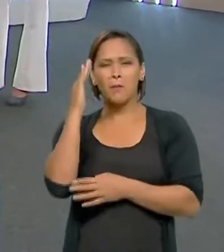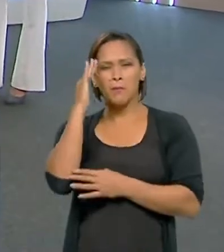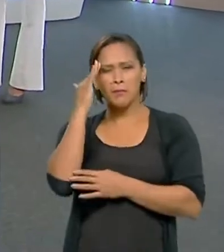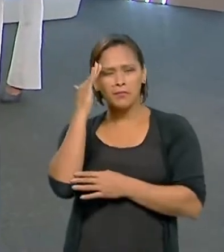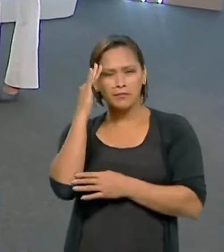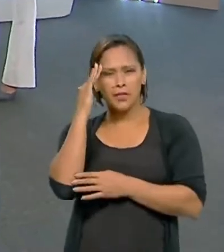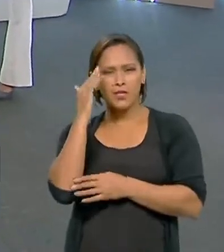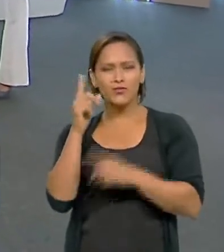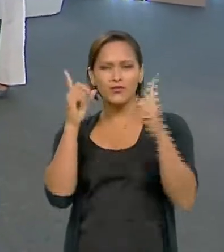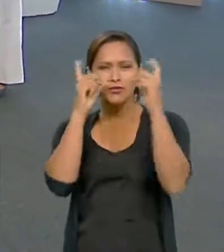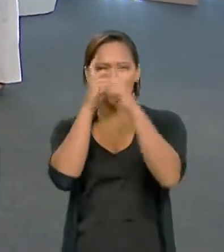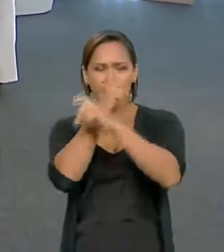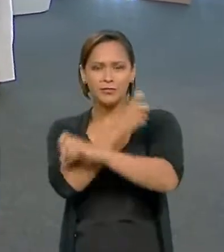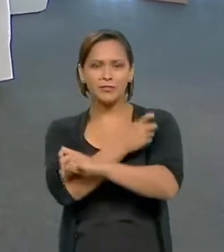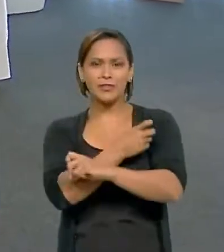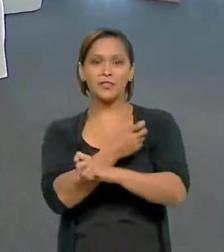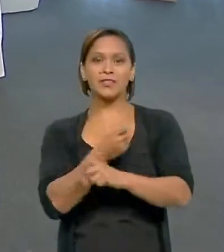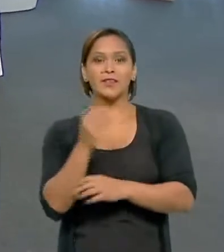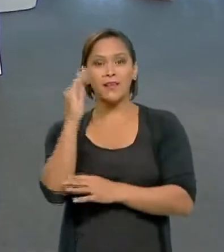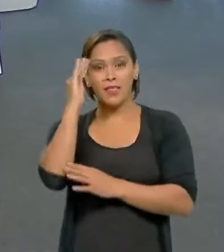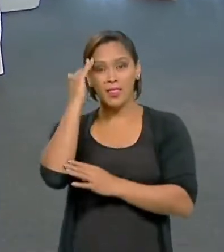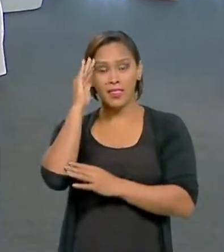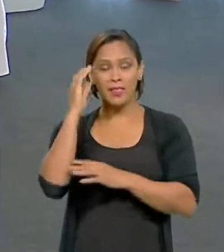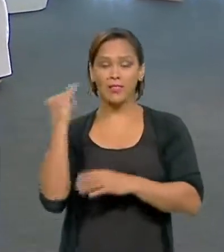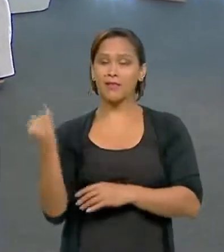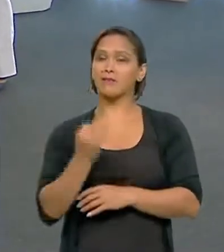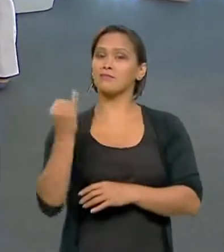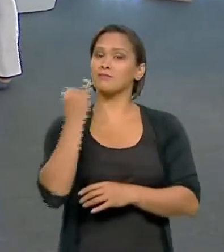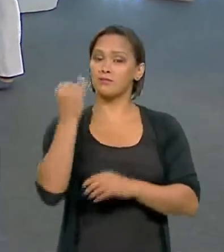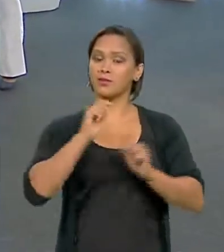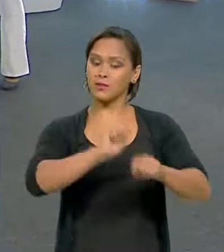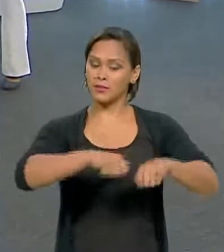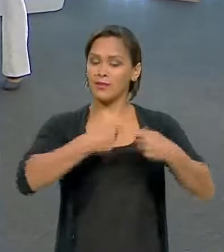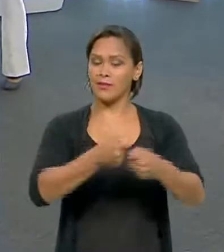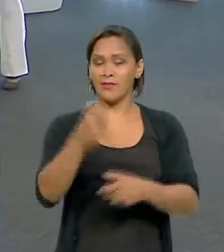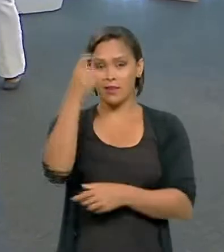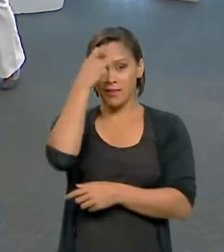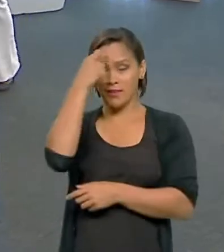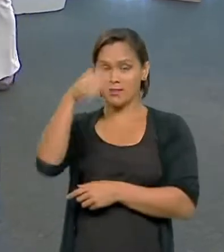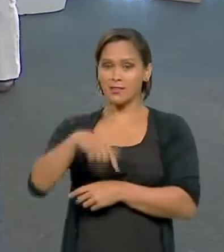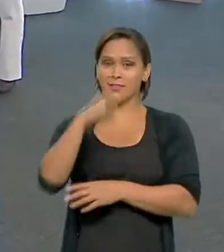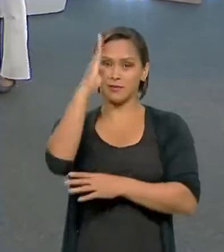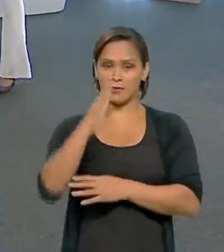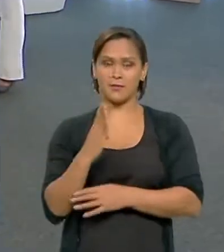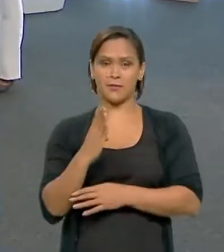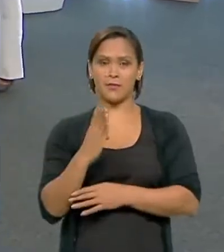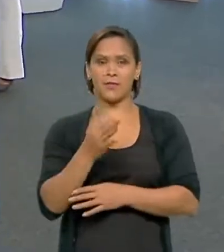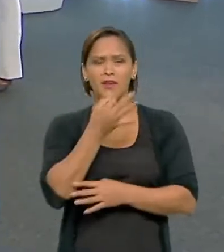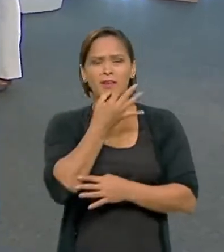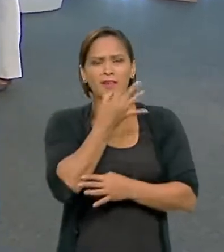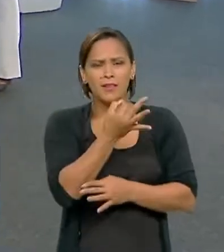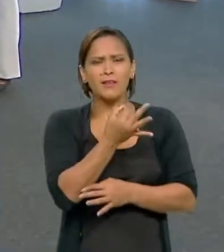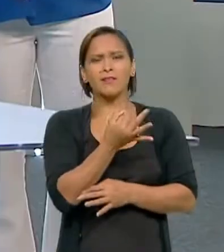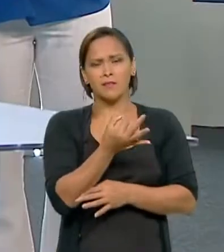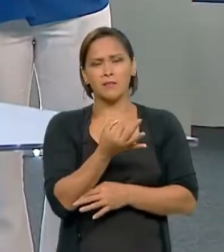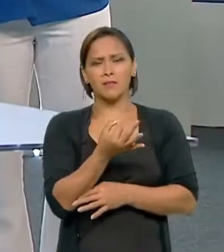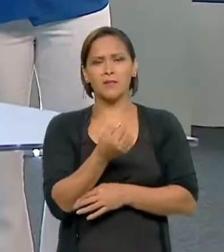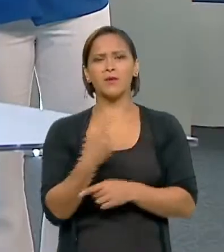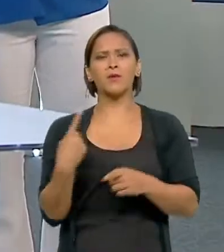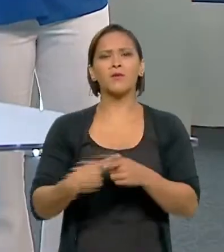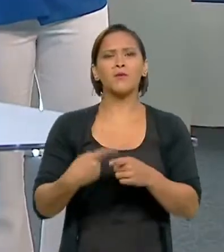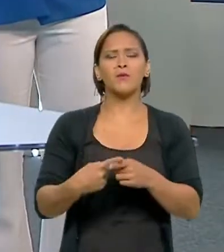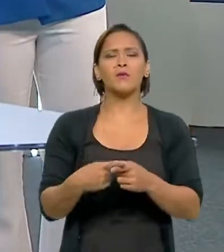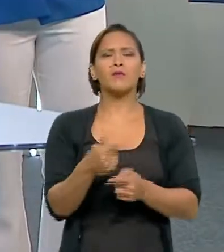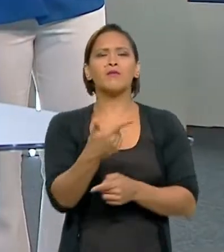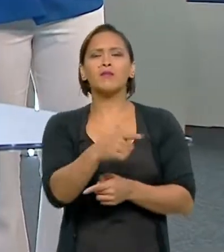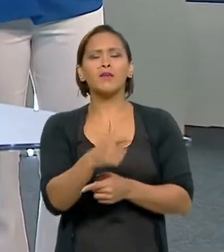a importância da defesa e da inteligência num país como o Brasil. Eu queria até comentar, Porque o que não